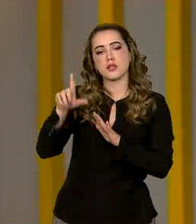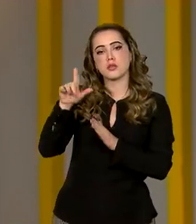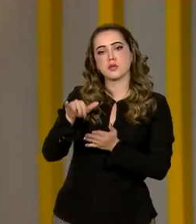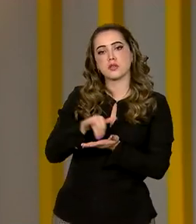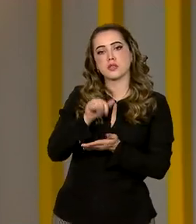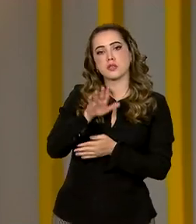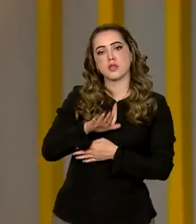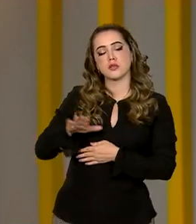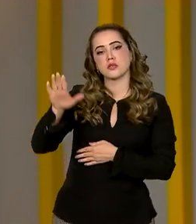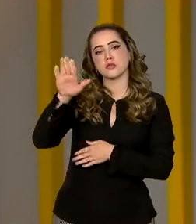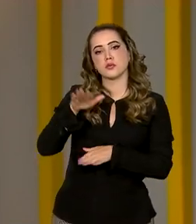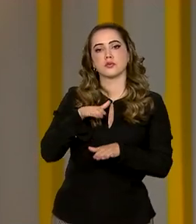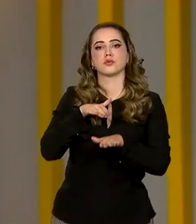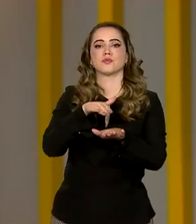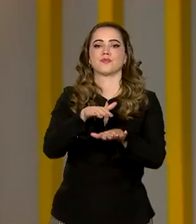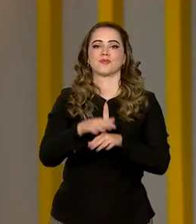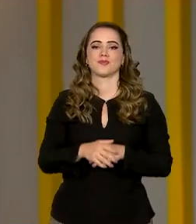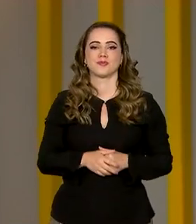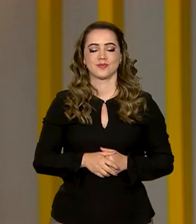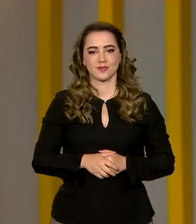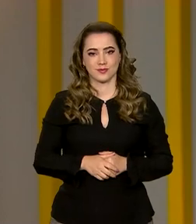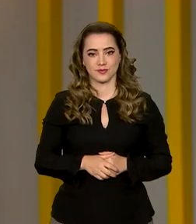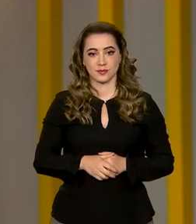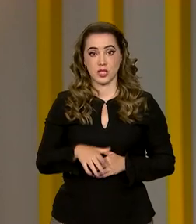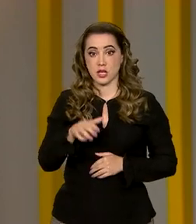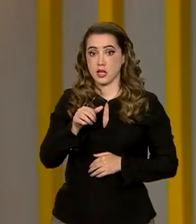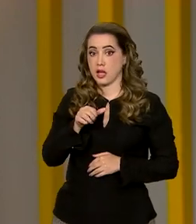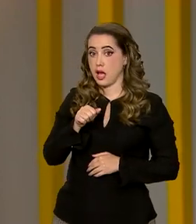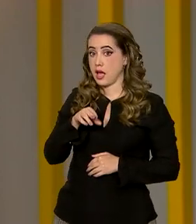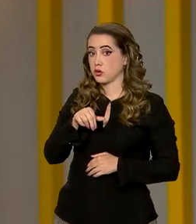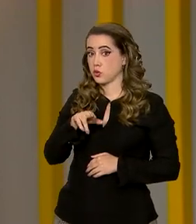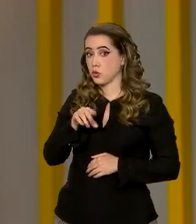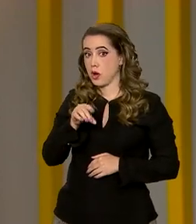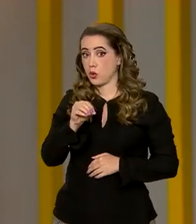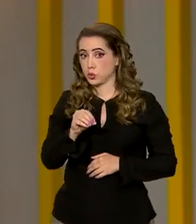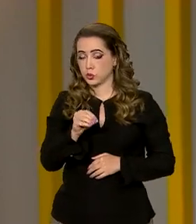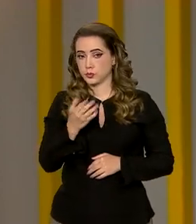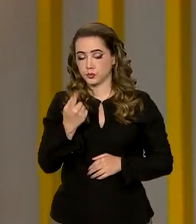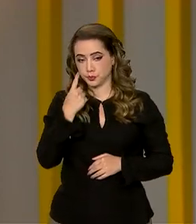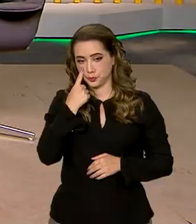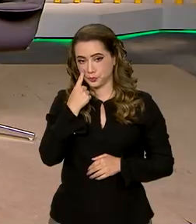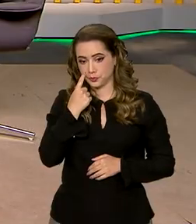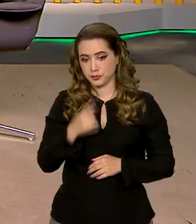cedo com o secretário nacional de trânsito, Adrualdo Catão. Confira aí.